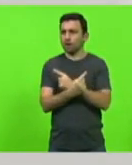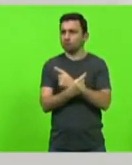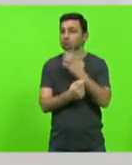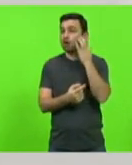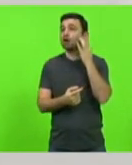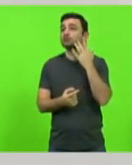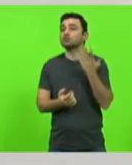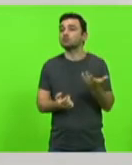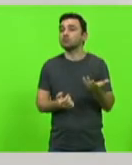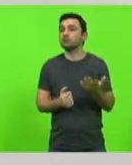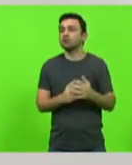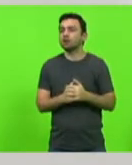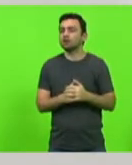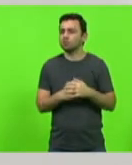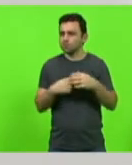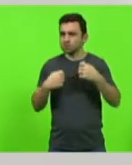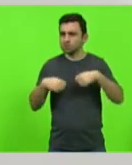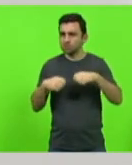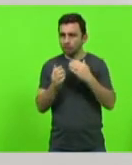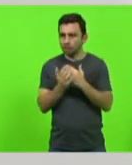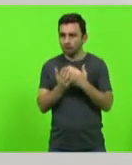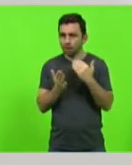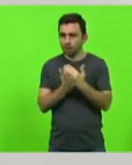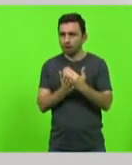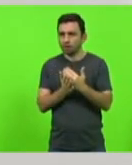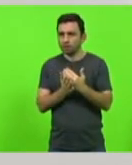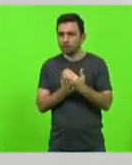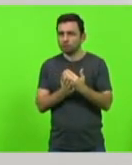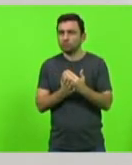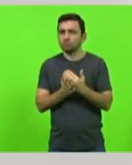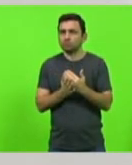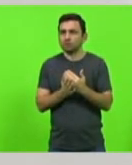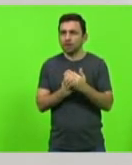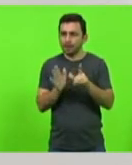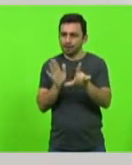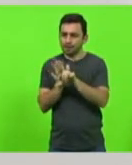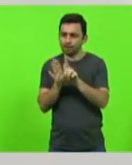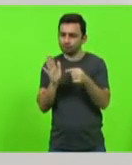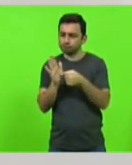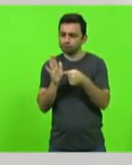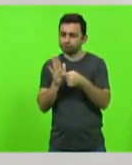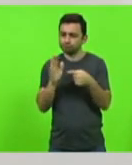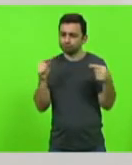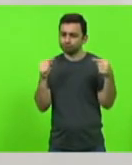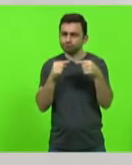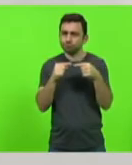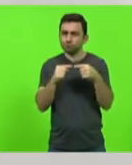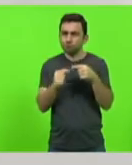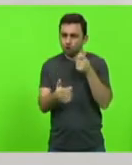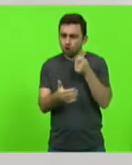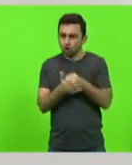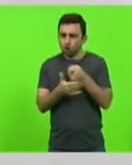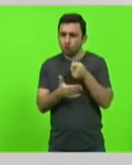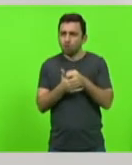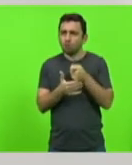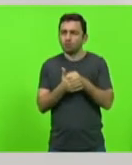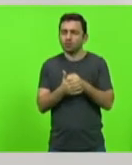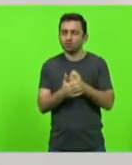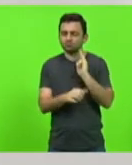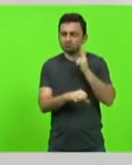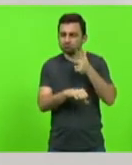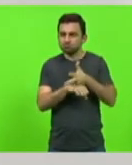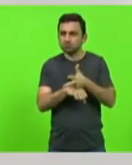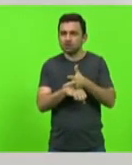Não seria necessário que nós tivéssemos uma legislação mais adequada que obrigasse que a fiscalização fosse